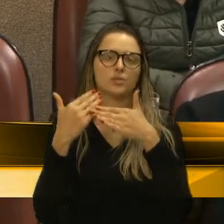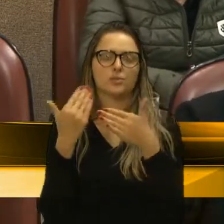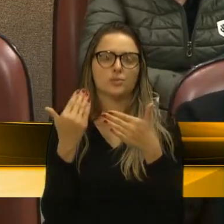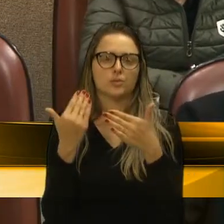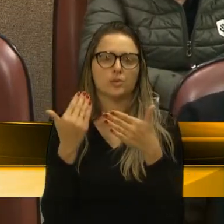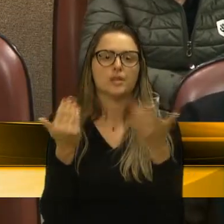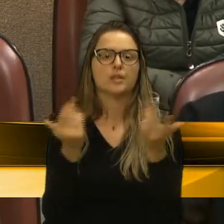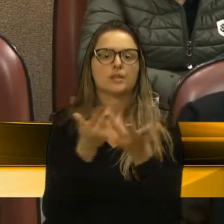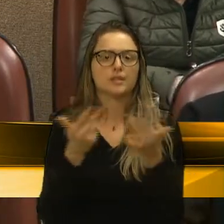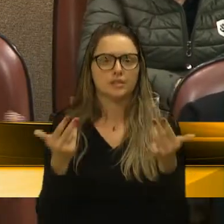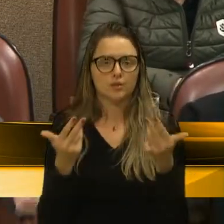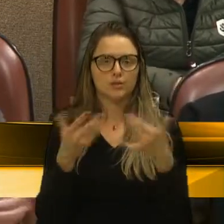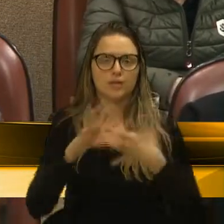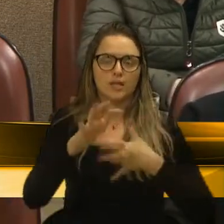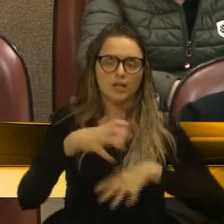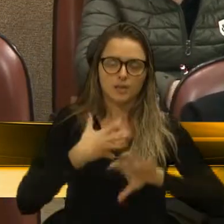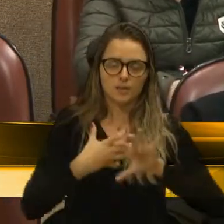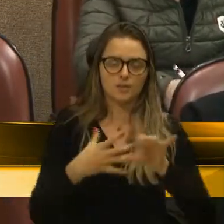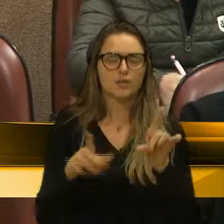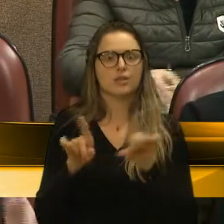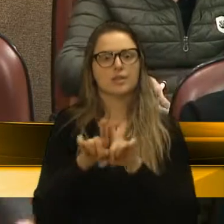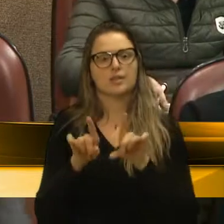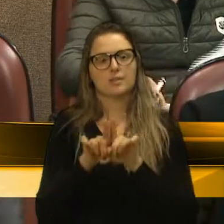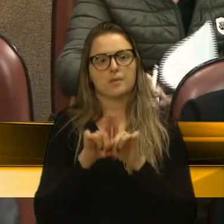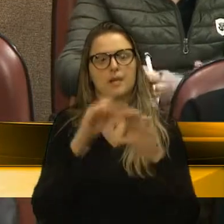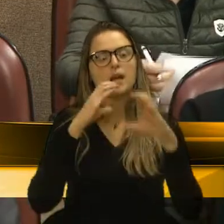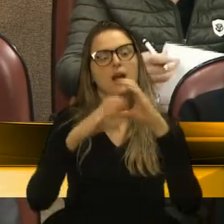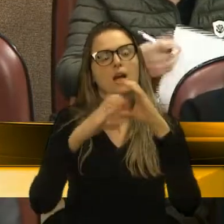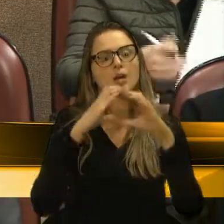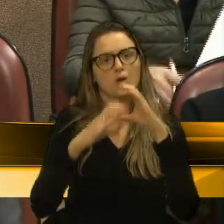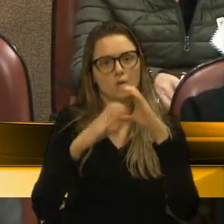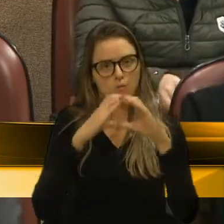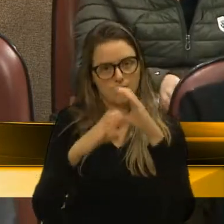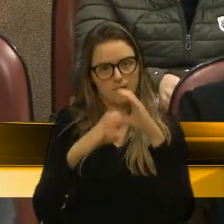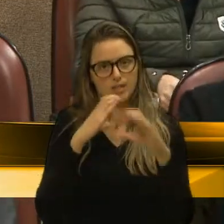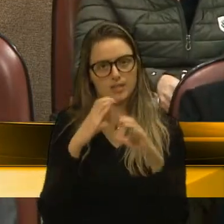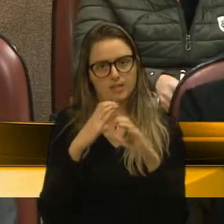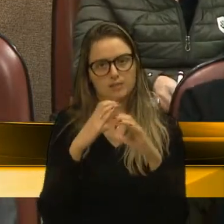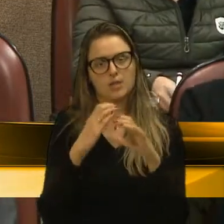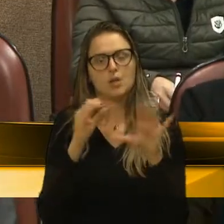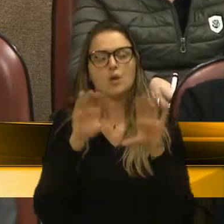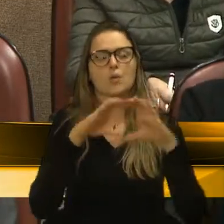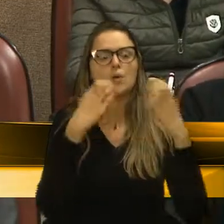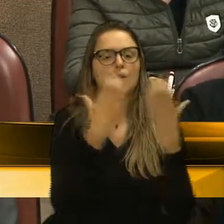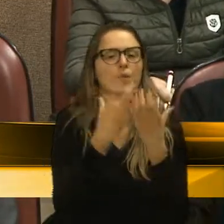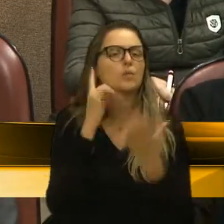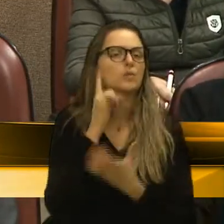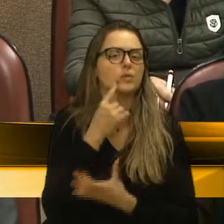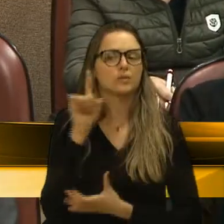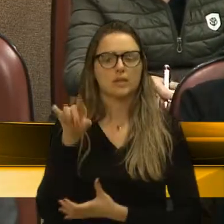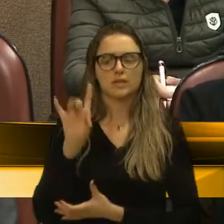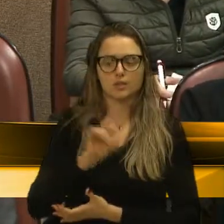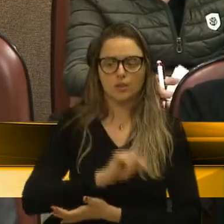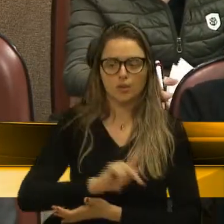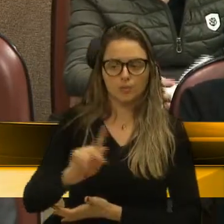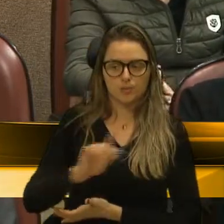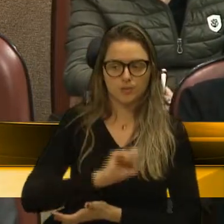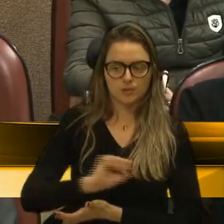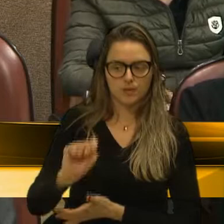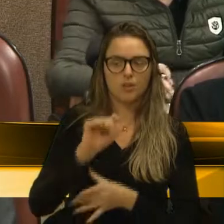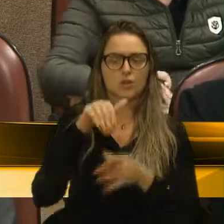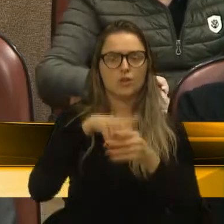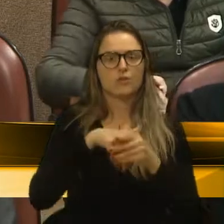à empatia e também à comunicação com a nossa comunidade surda. Era isso, presidente, estaremos votando